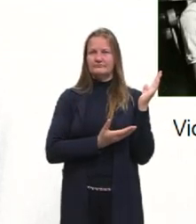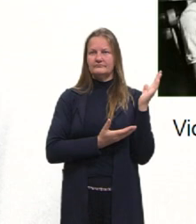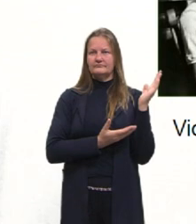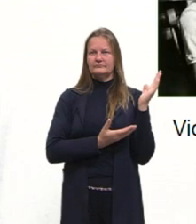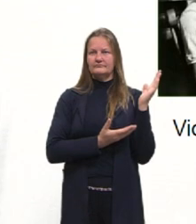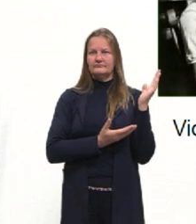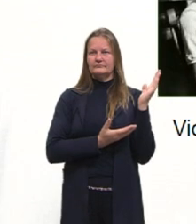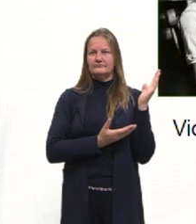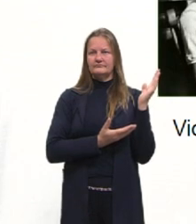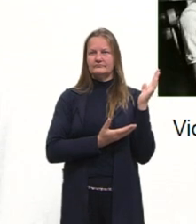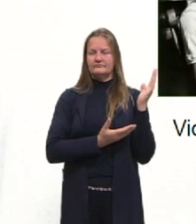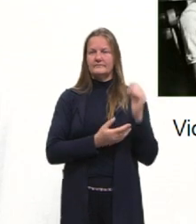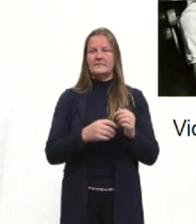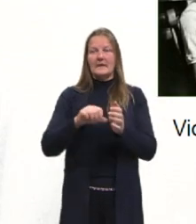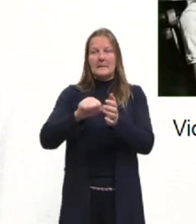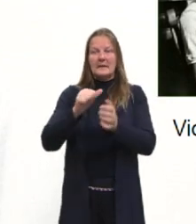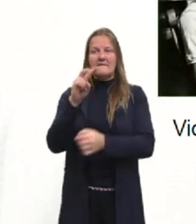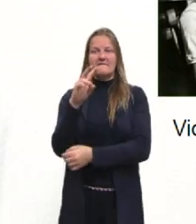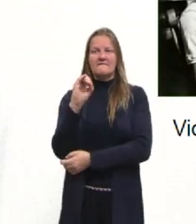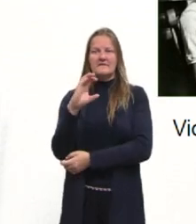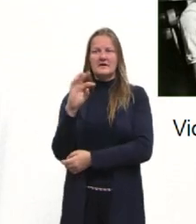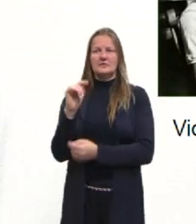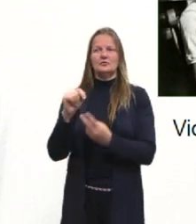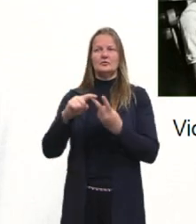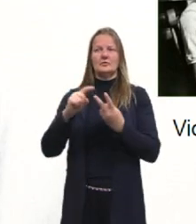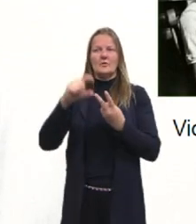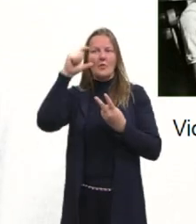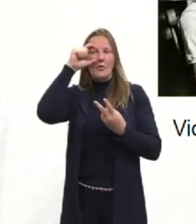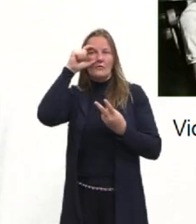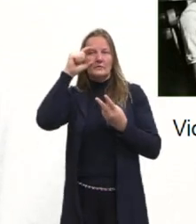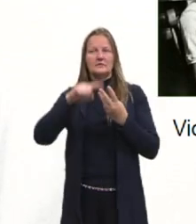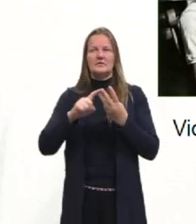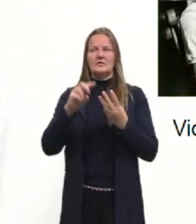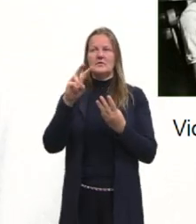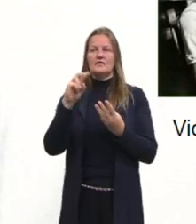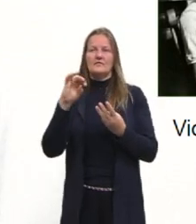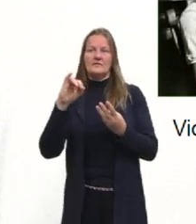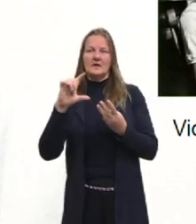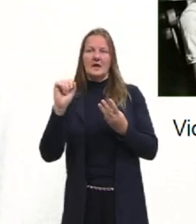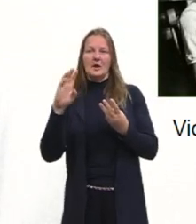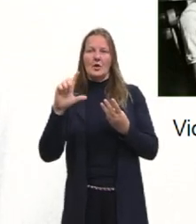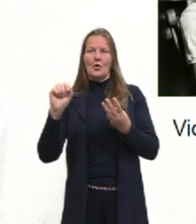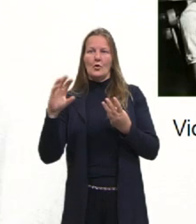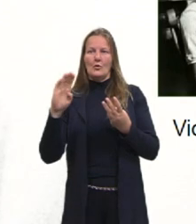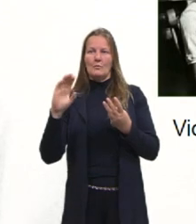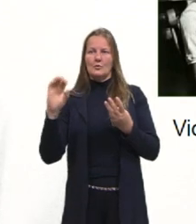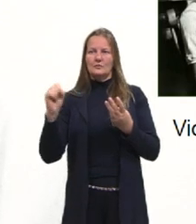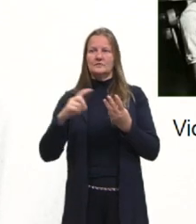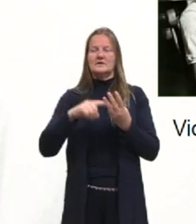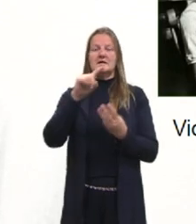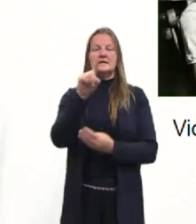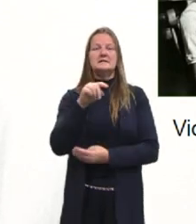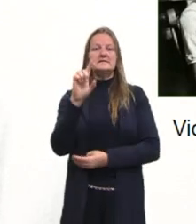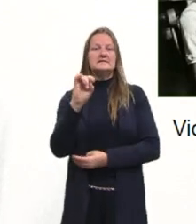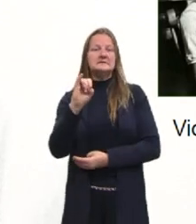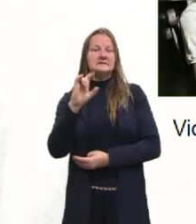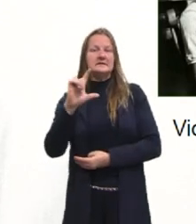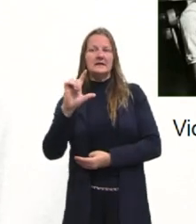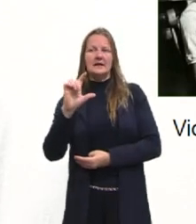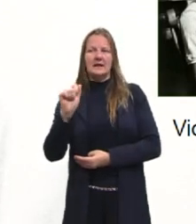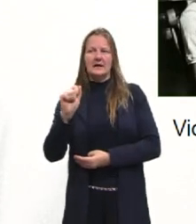aqui o Vitor Brecheret, nós temos Oswaldo de Andrade, Vila Lobos, temos também a Zina Aita.